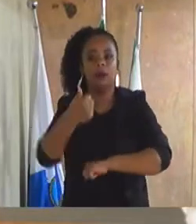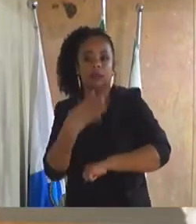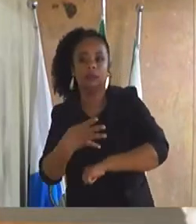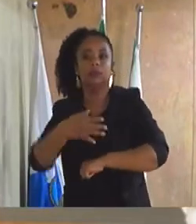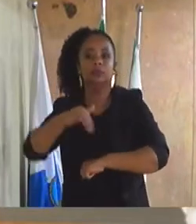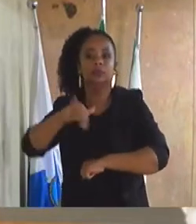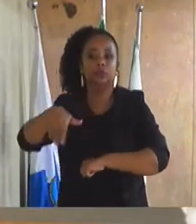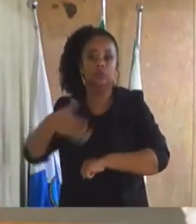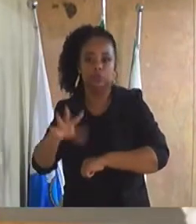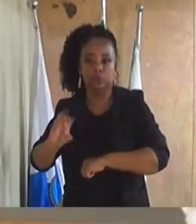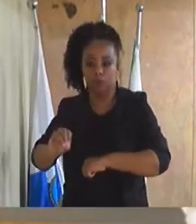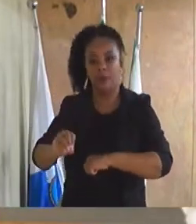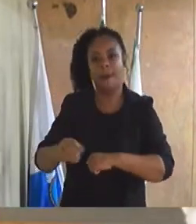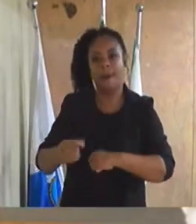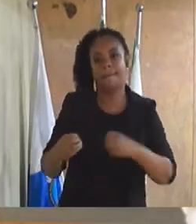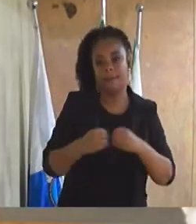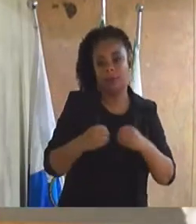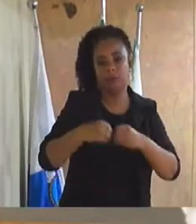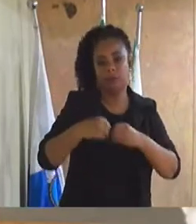município.